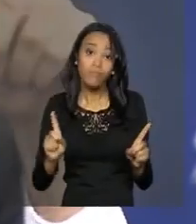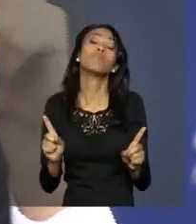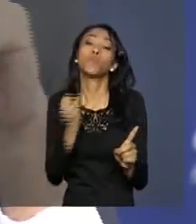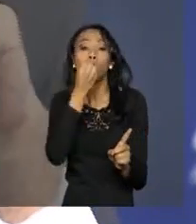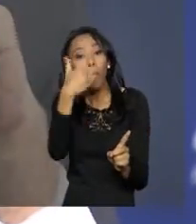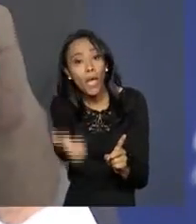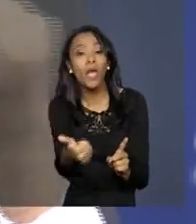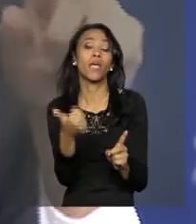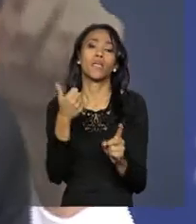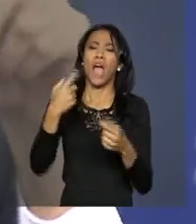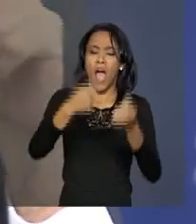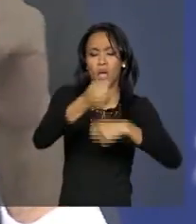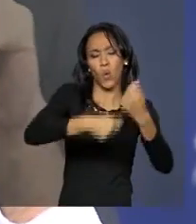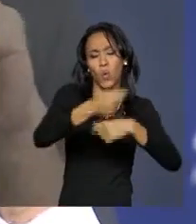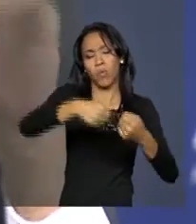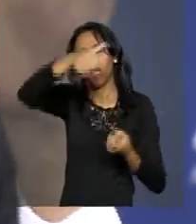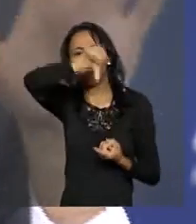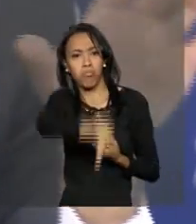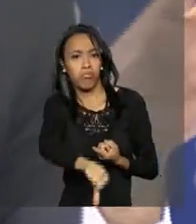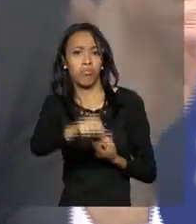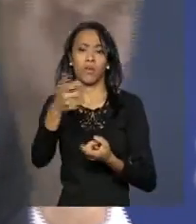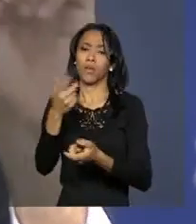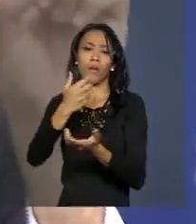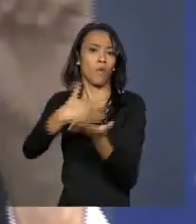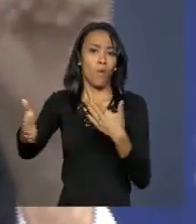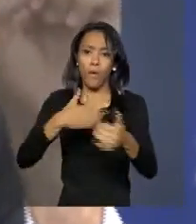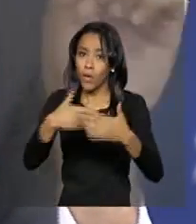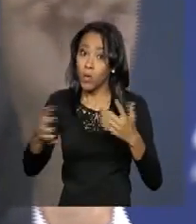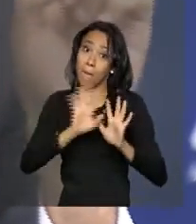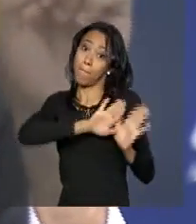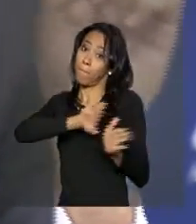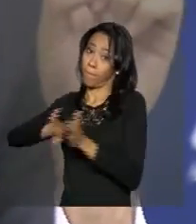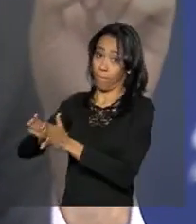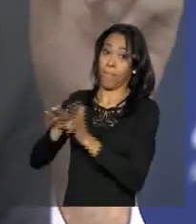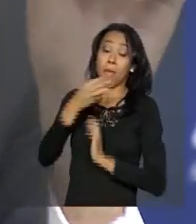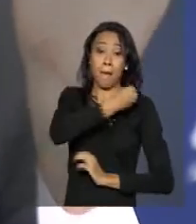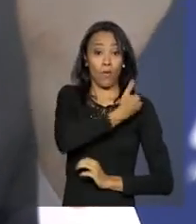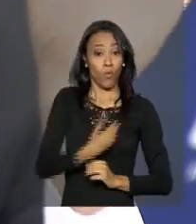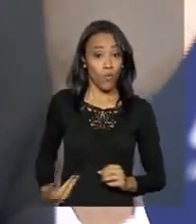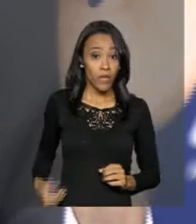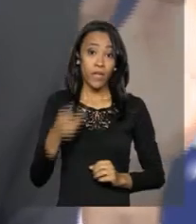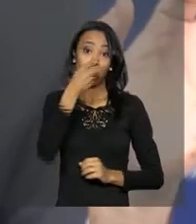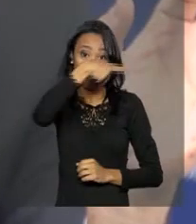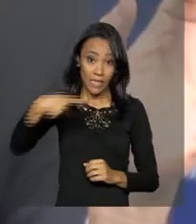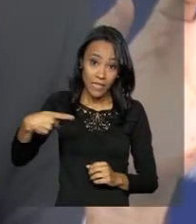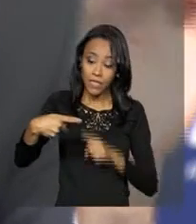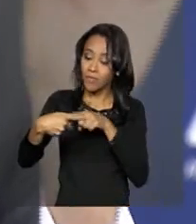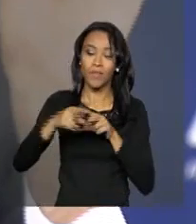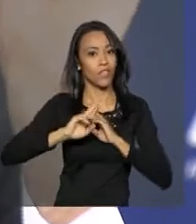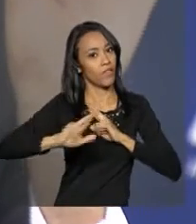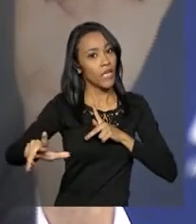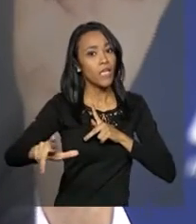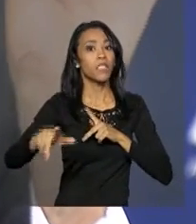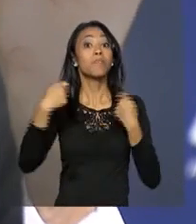está impopular, que a economia não está bem, que aconteceu isso. No presidencialismo não é assim. Eu tenho que ter um crime. E